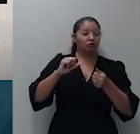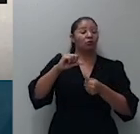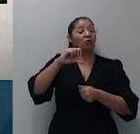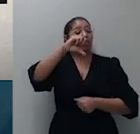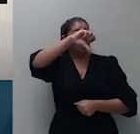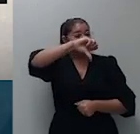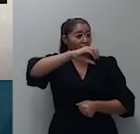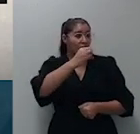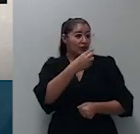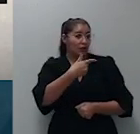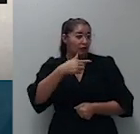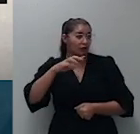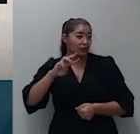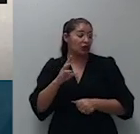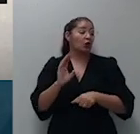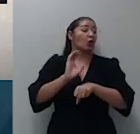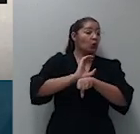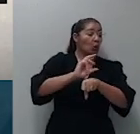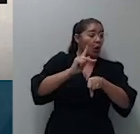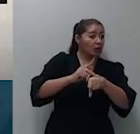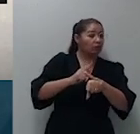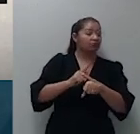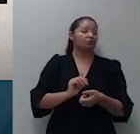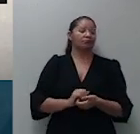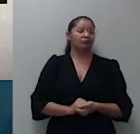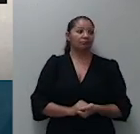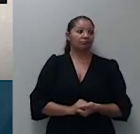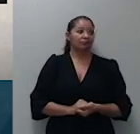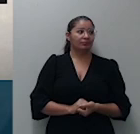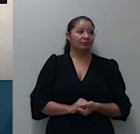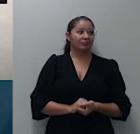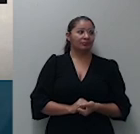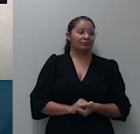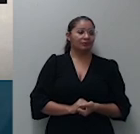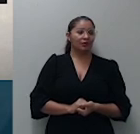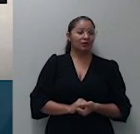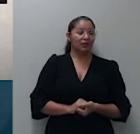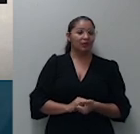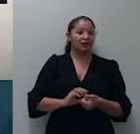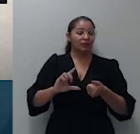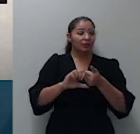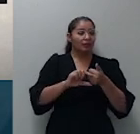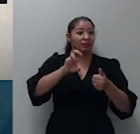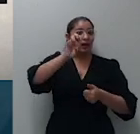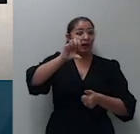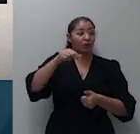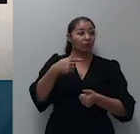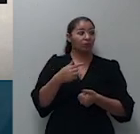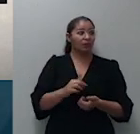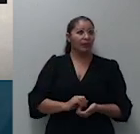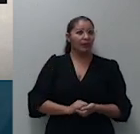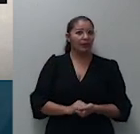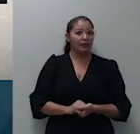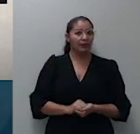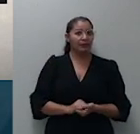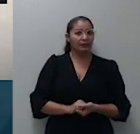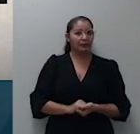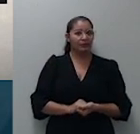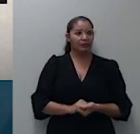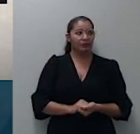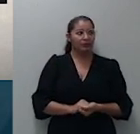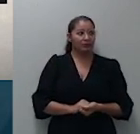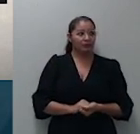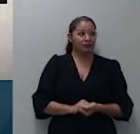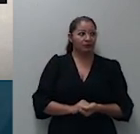73 correspondente ao 557 do Código atual para não admitir a discussão de domínio em